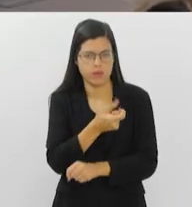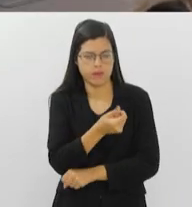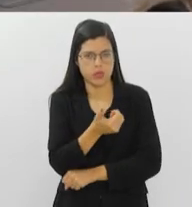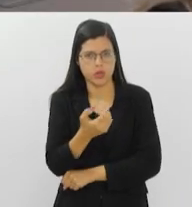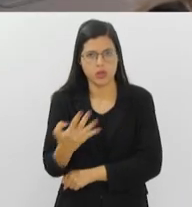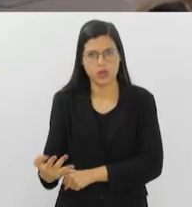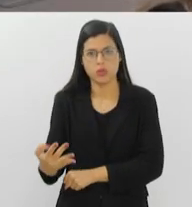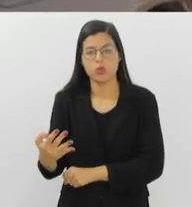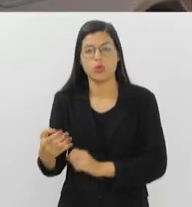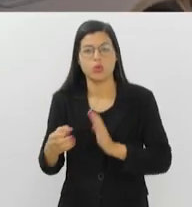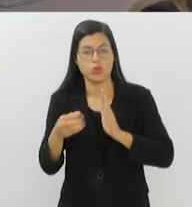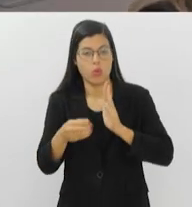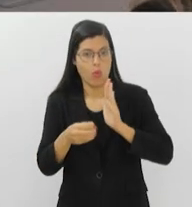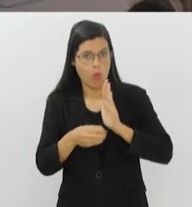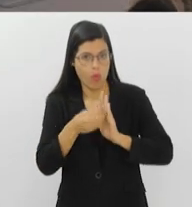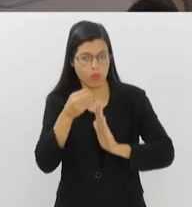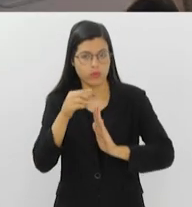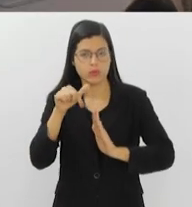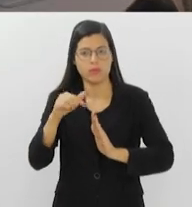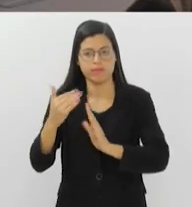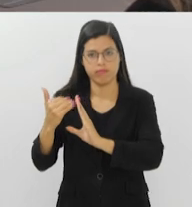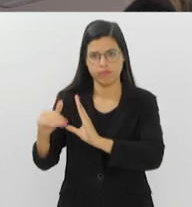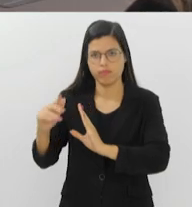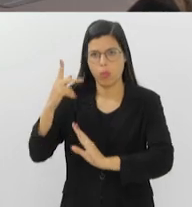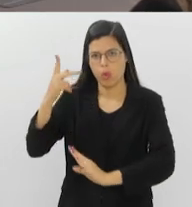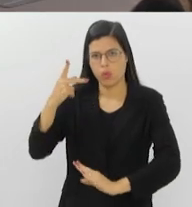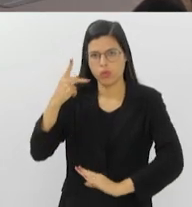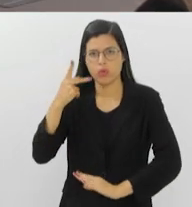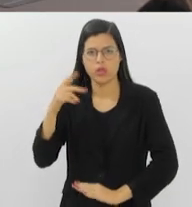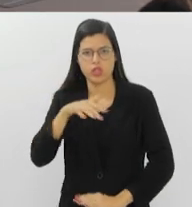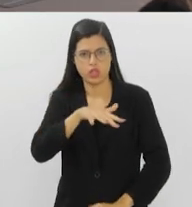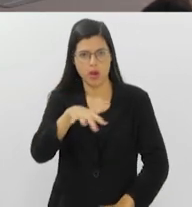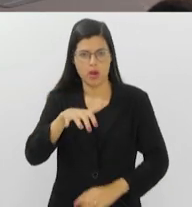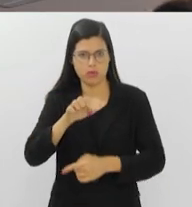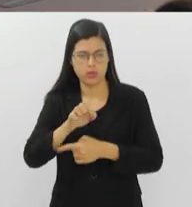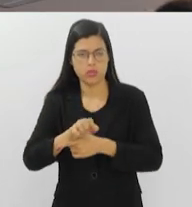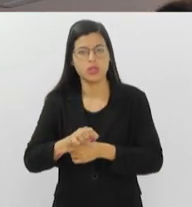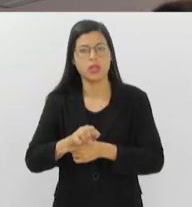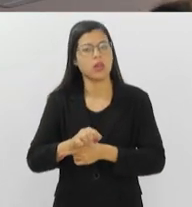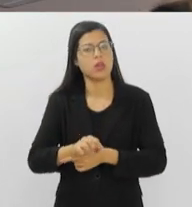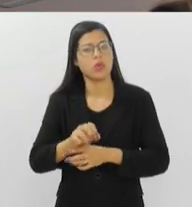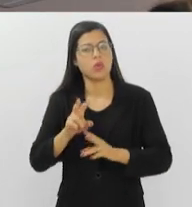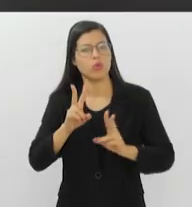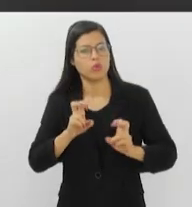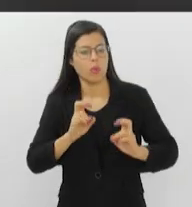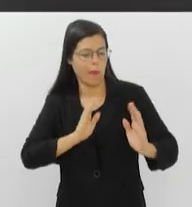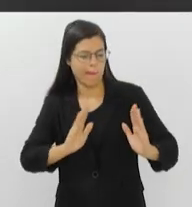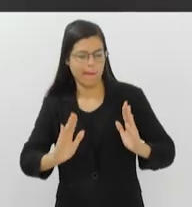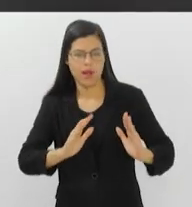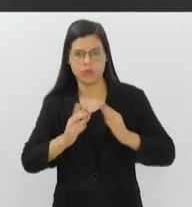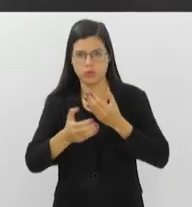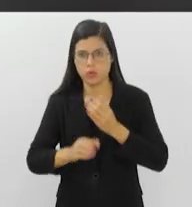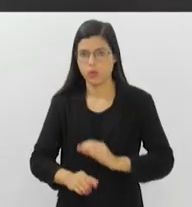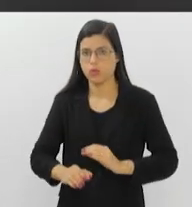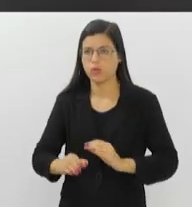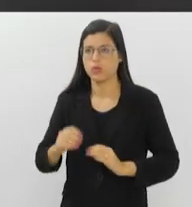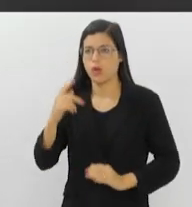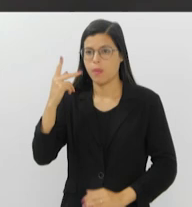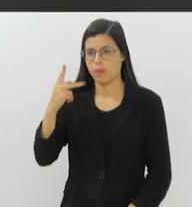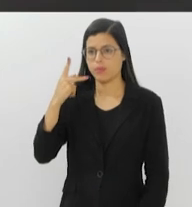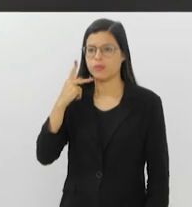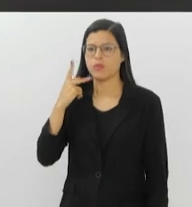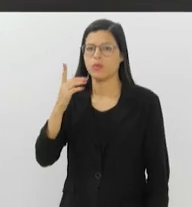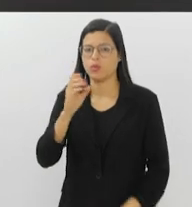ofício em julho deste ano para a Procuradoria-Geral do Estado questionando a validade do concurso. A procuradora Juliana